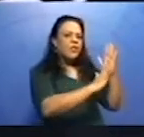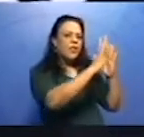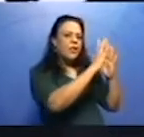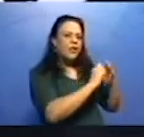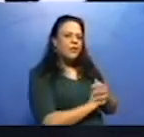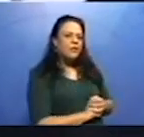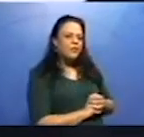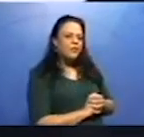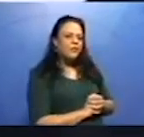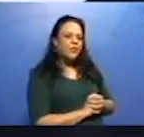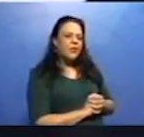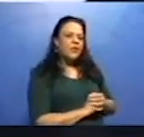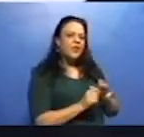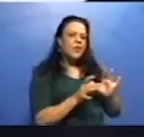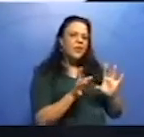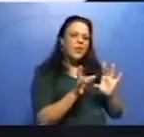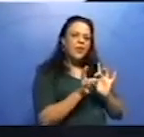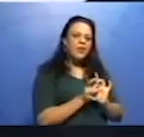desfazem nós.